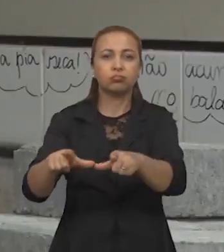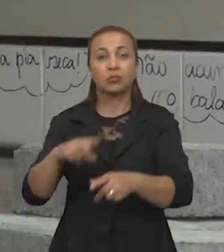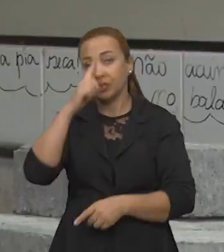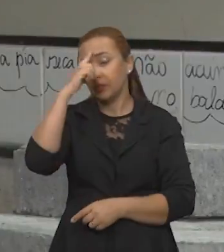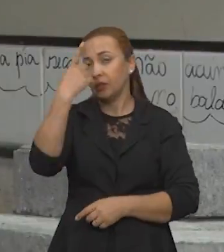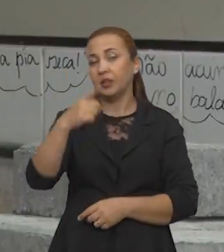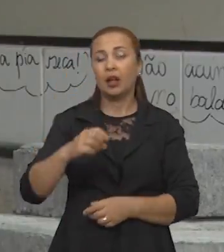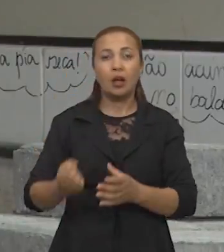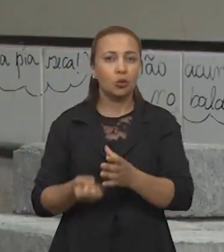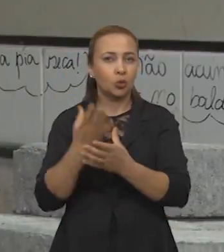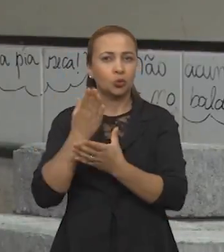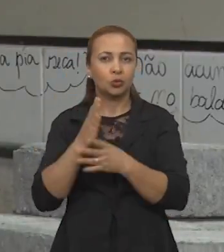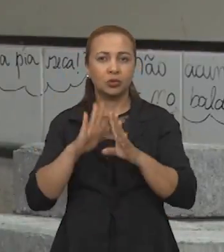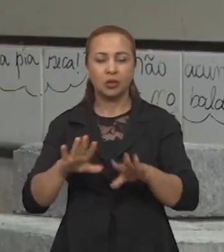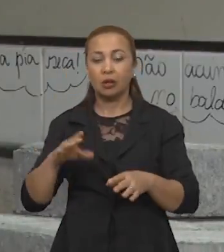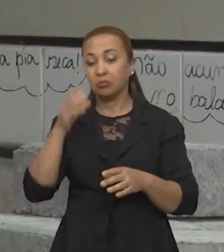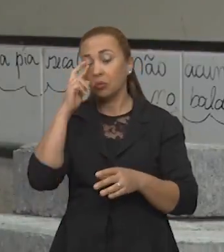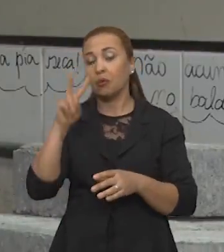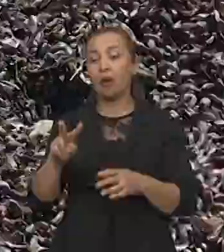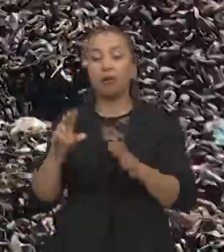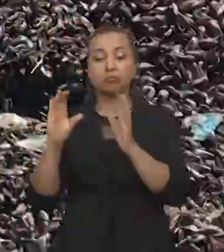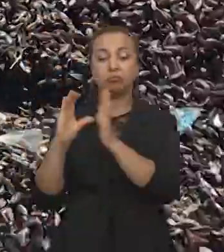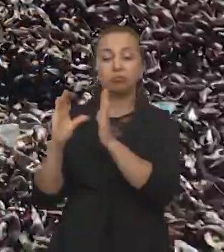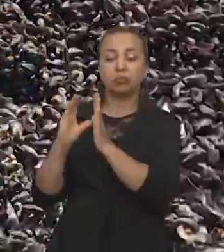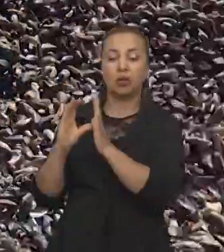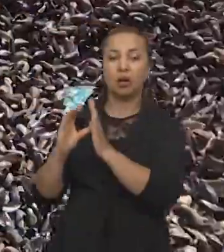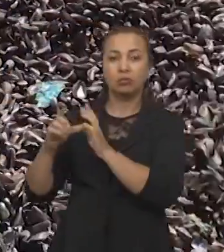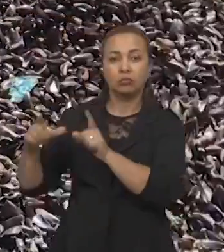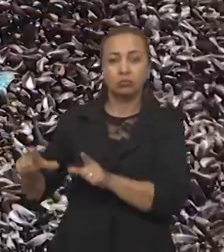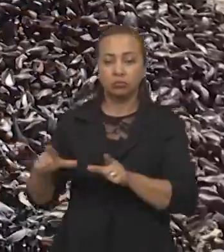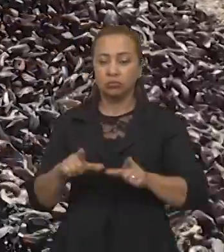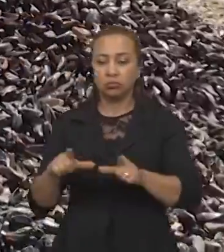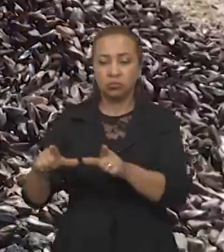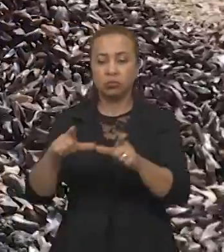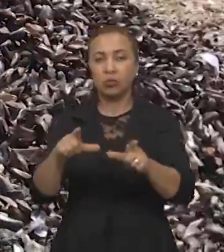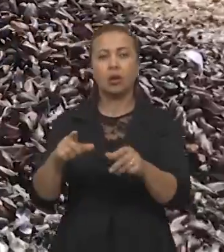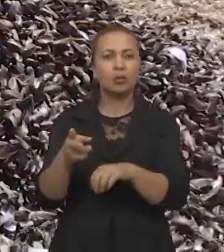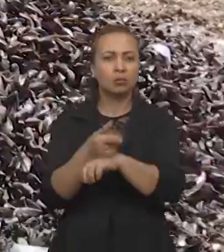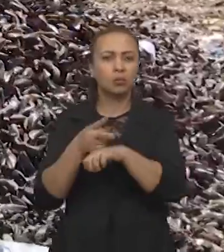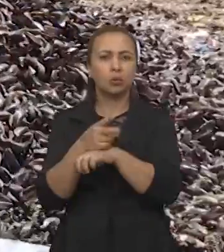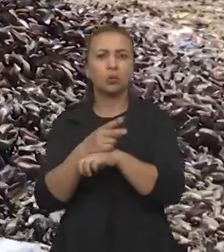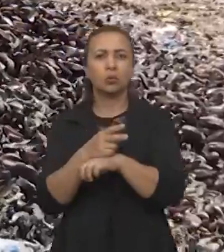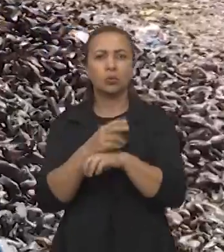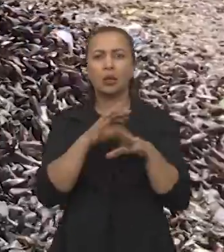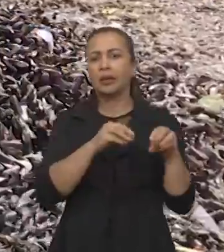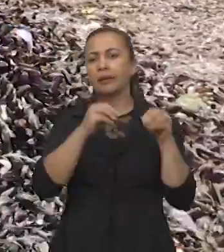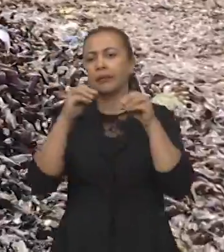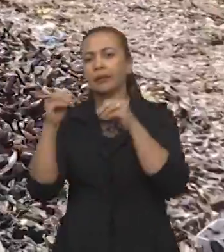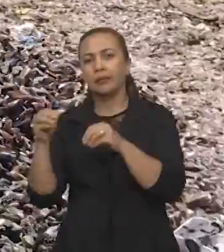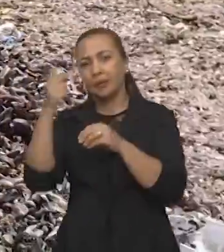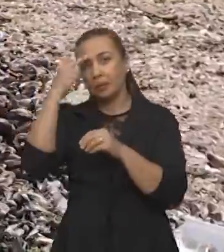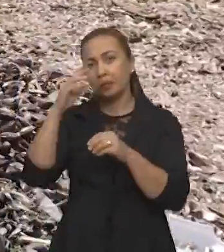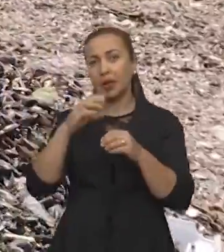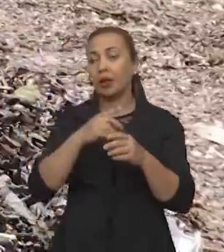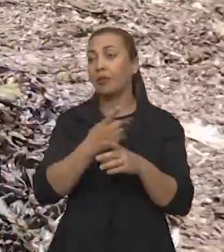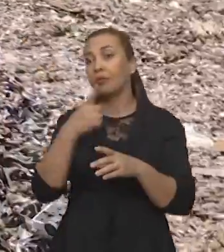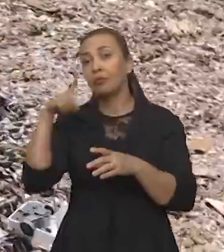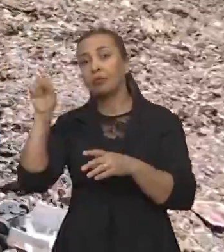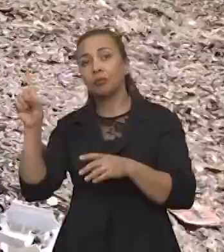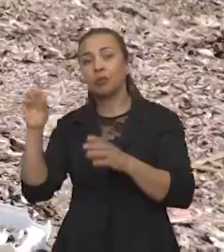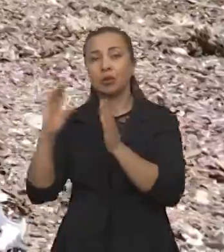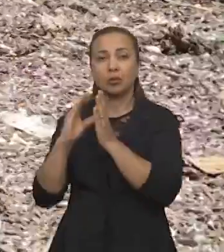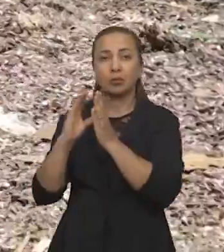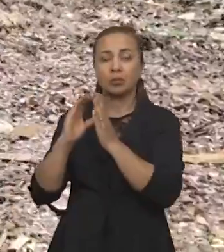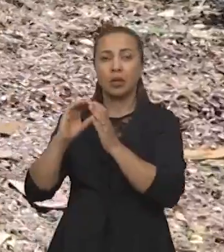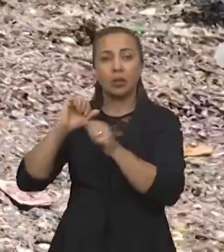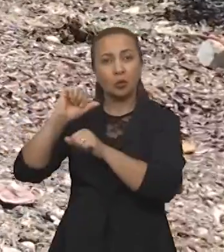A ideia surgiu daí. A gente estava na comunidade e aí a gente passou a procurar alternativas de levar esse material para fora